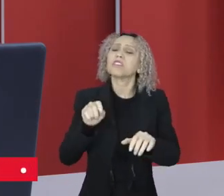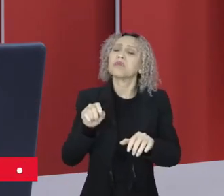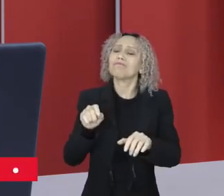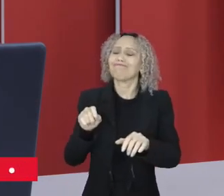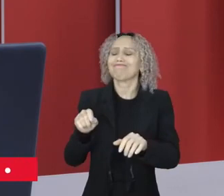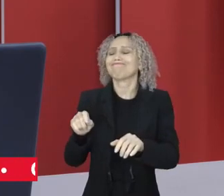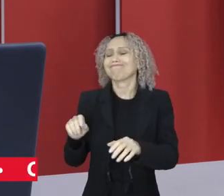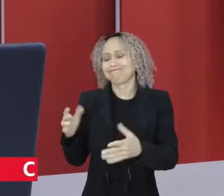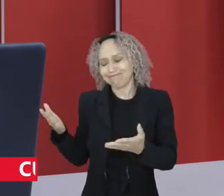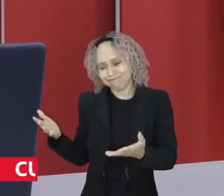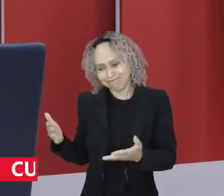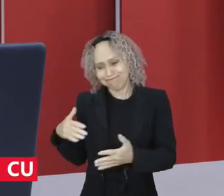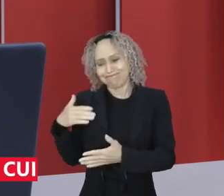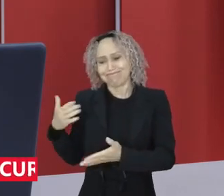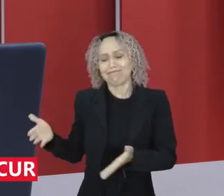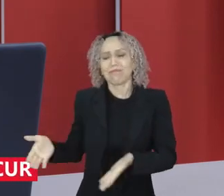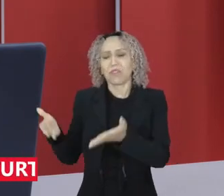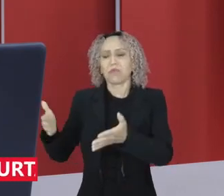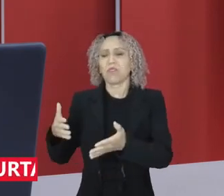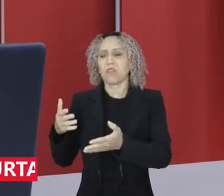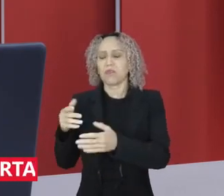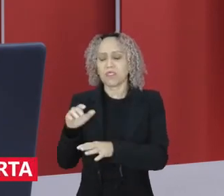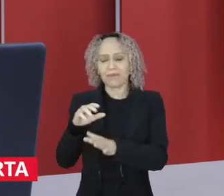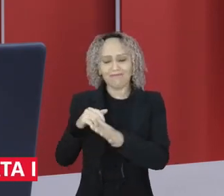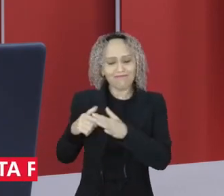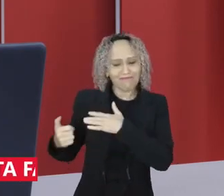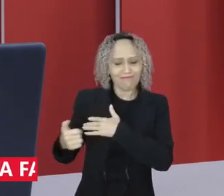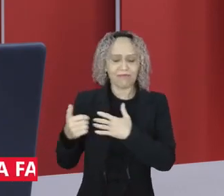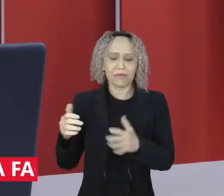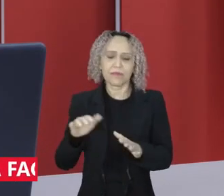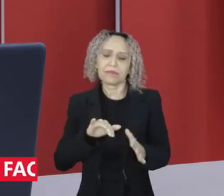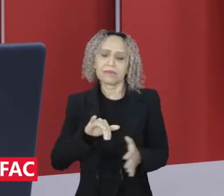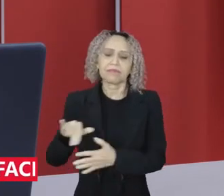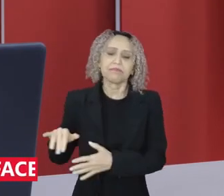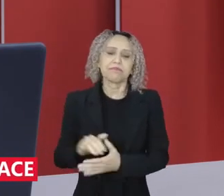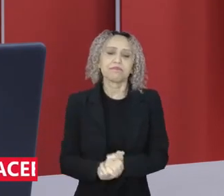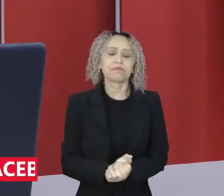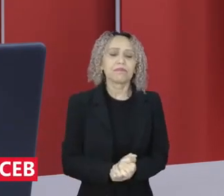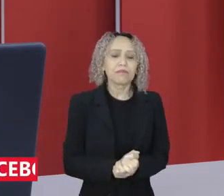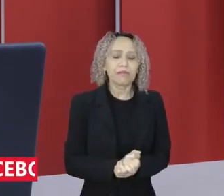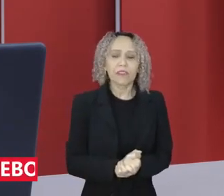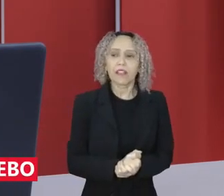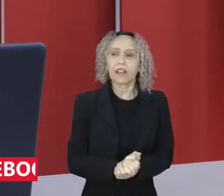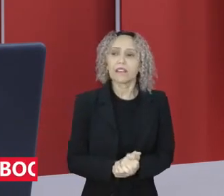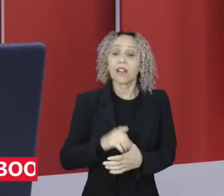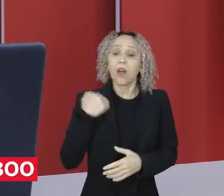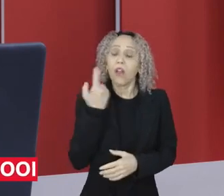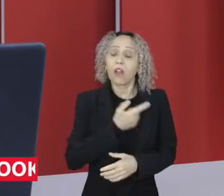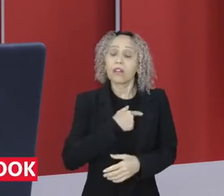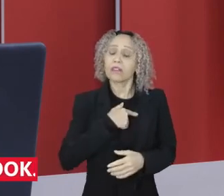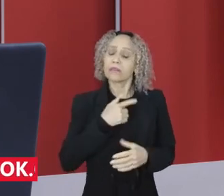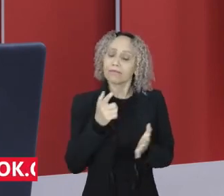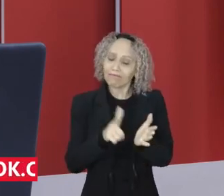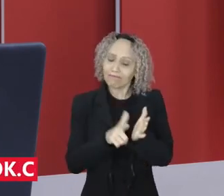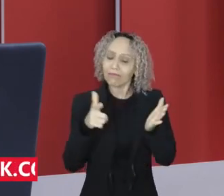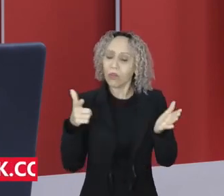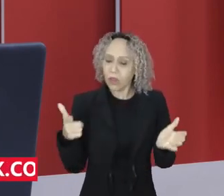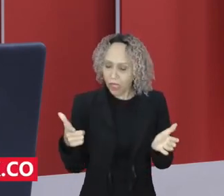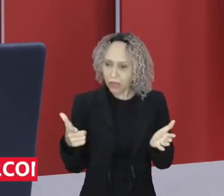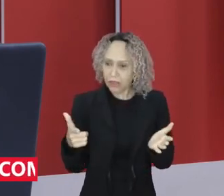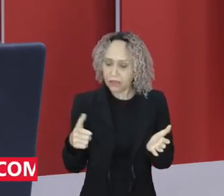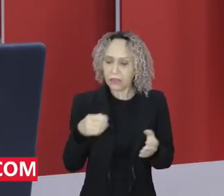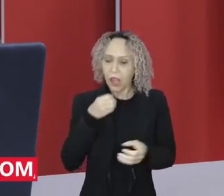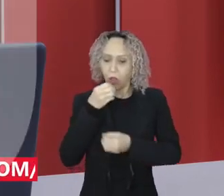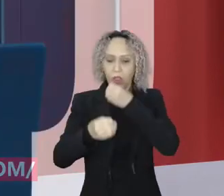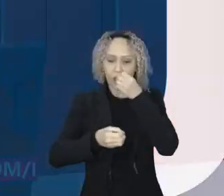também. Vânia Estel, bom dia a todos e todas. Continuem aqui com a gente. A gente segue no nosso jornal para a nossa